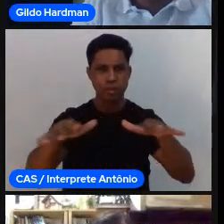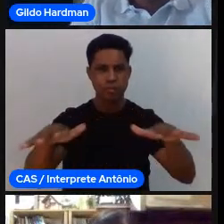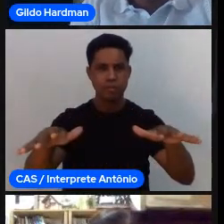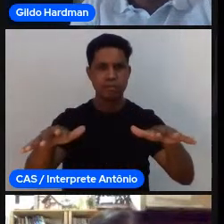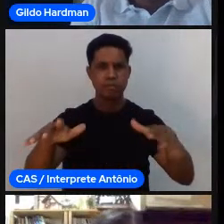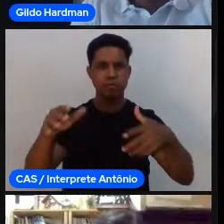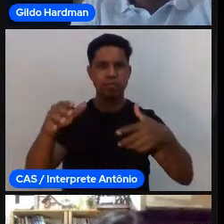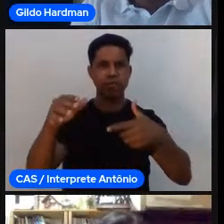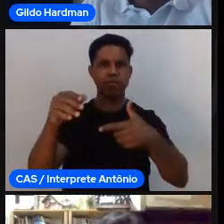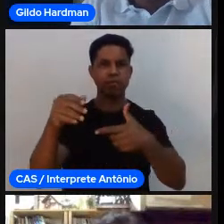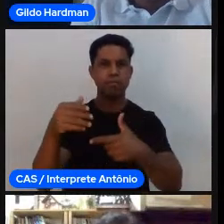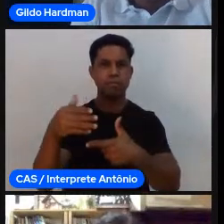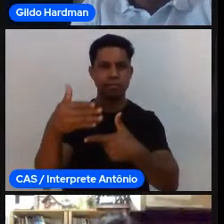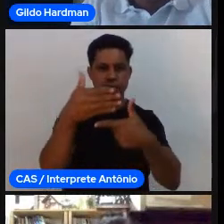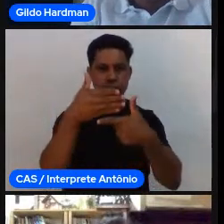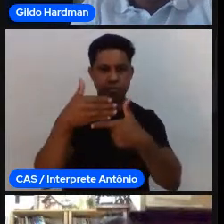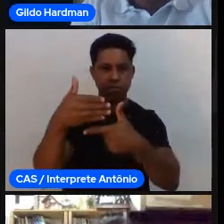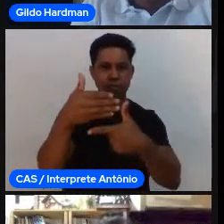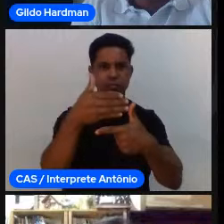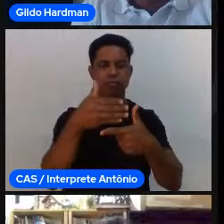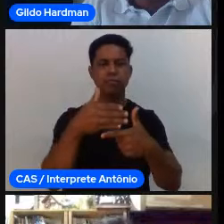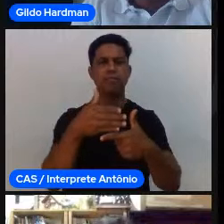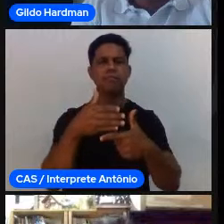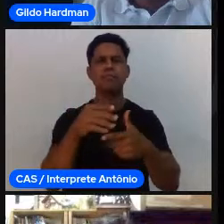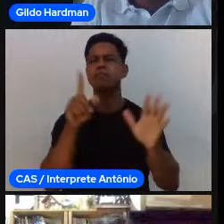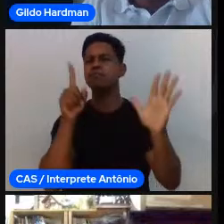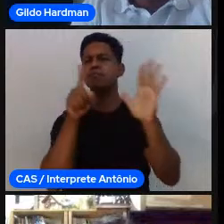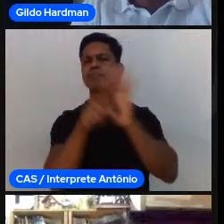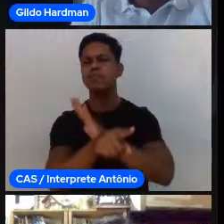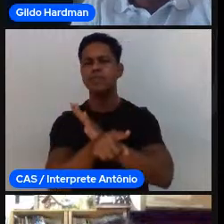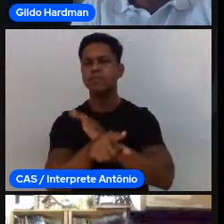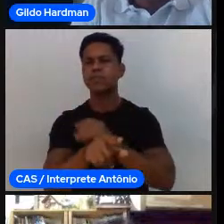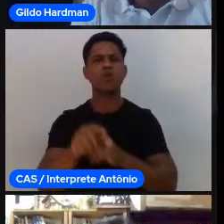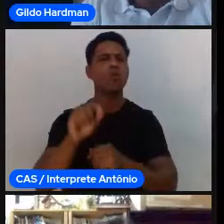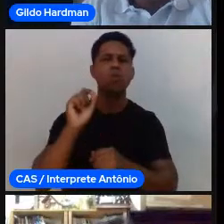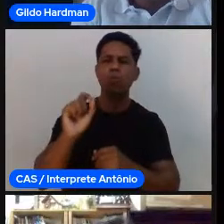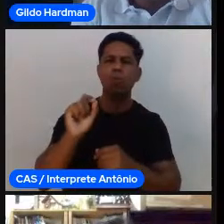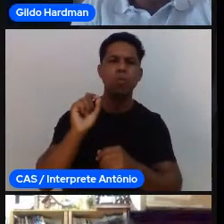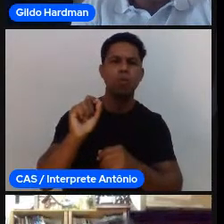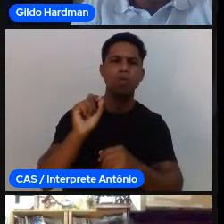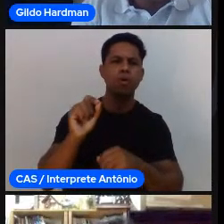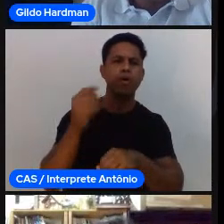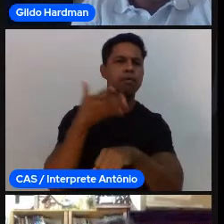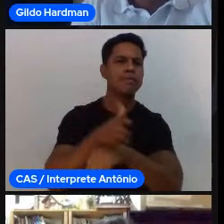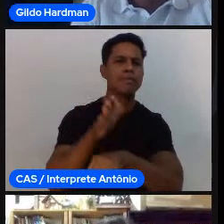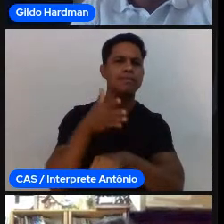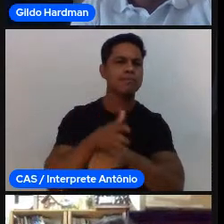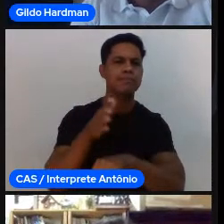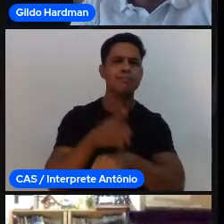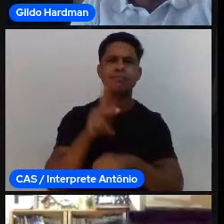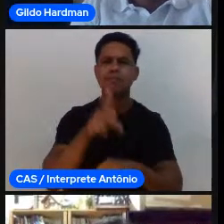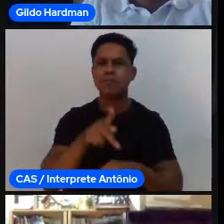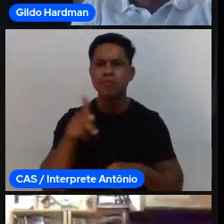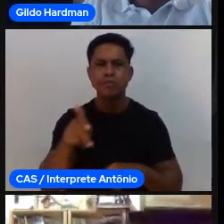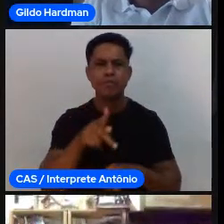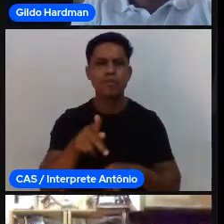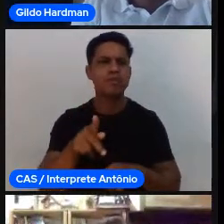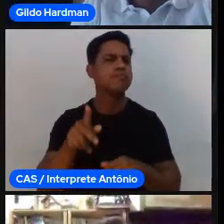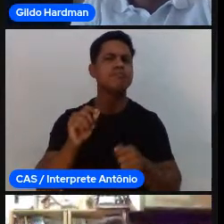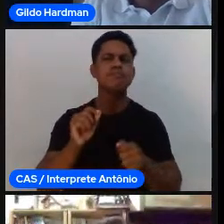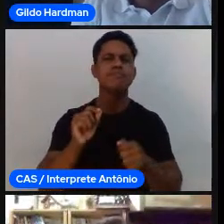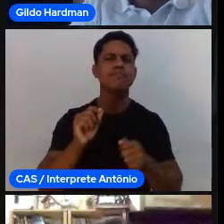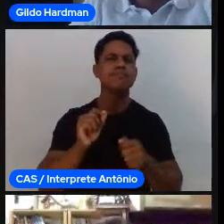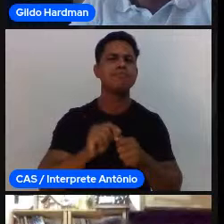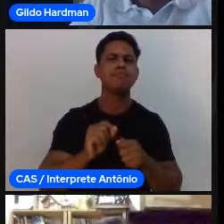que vai estar aqui uma perguntinha o que treinadores e treinadoras, professores e professoras fazem no seu dia a dia. Vocês entrando